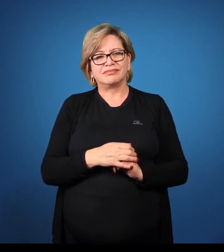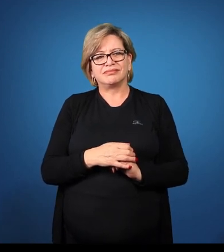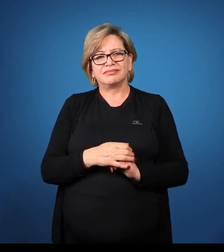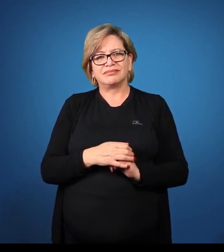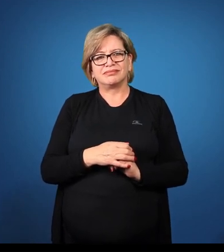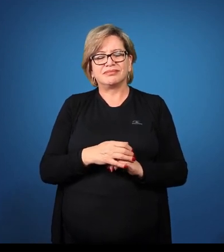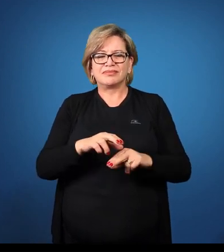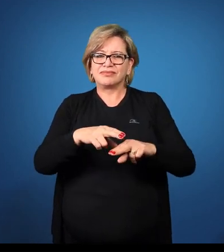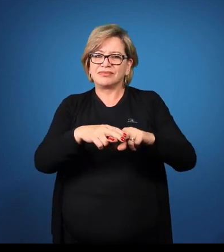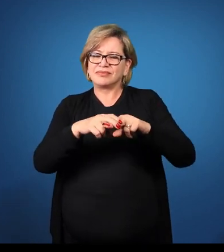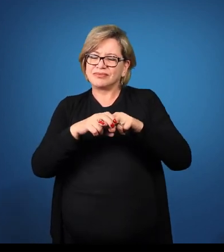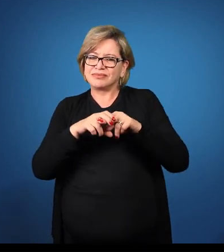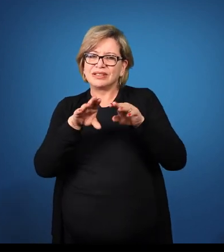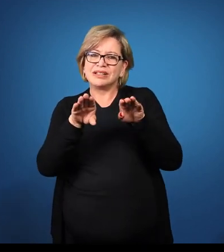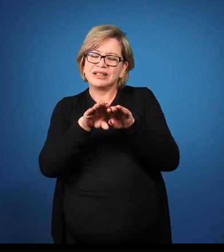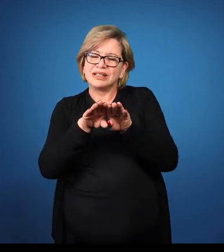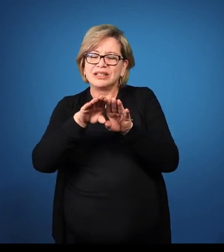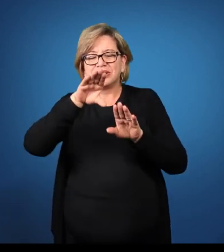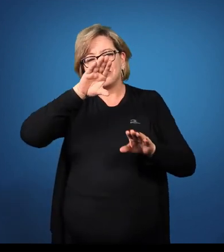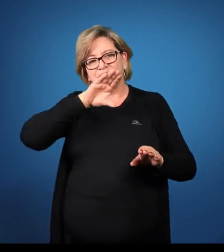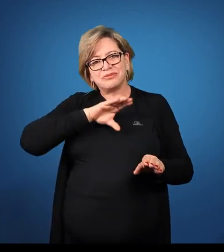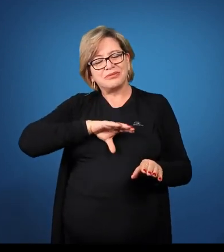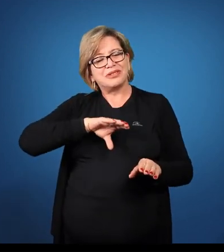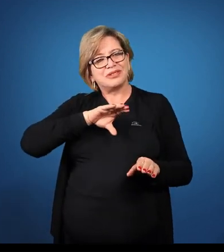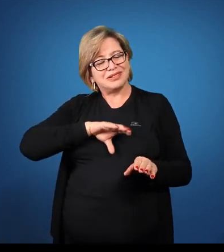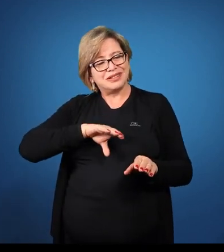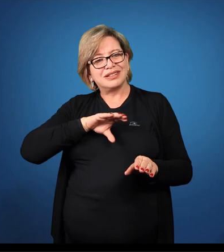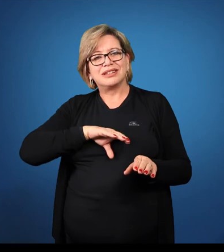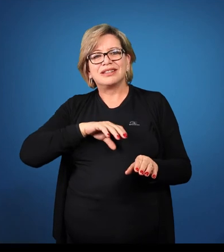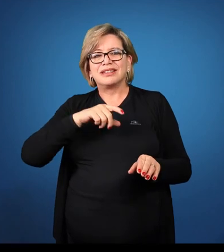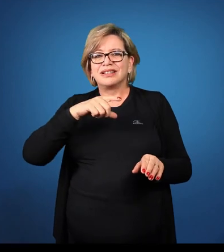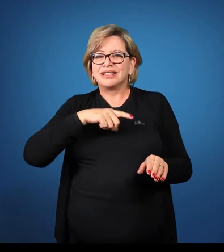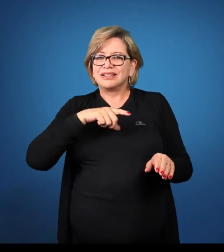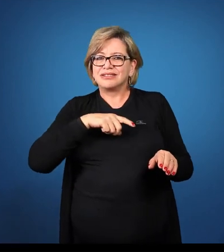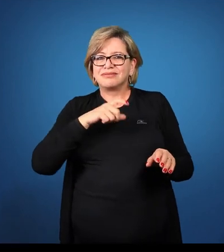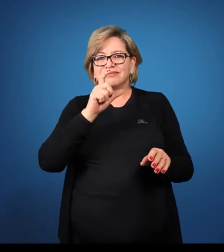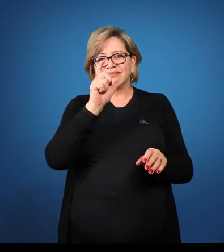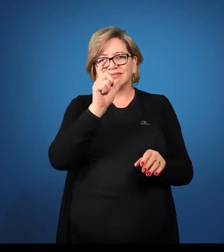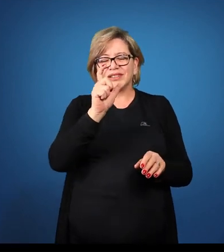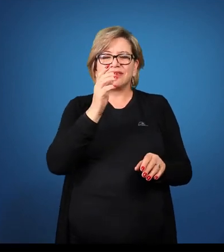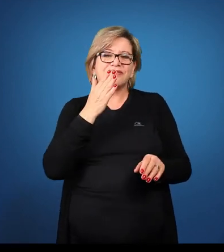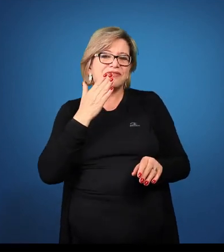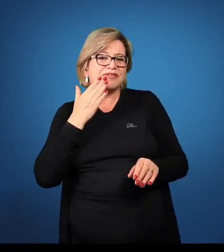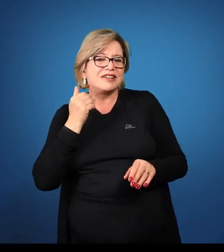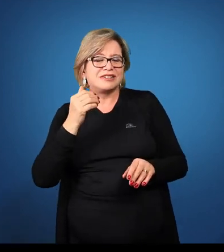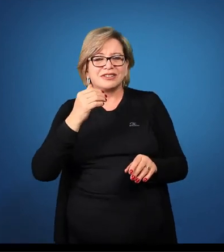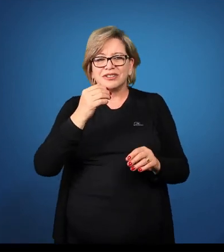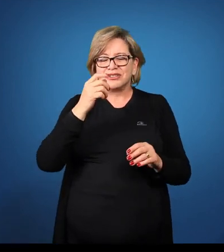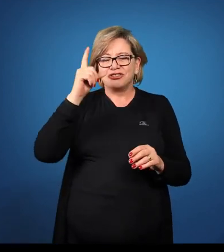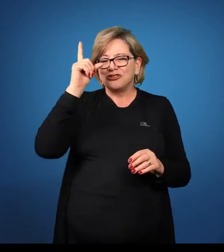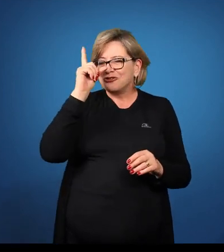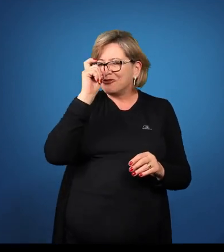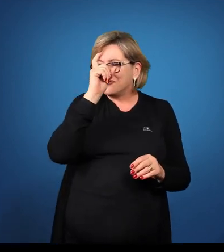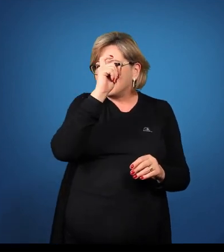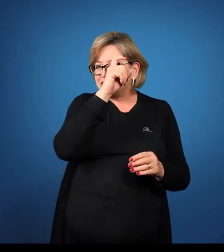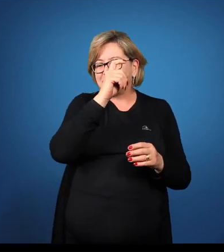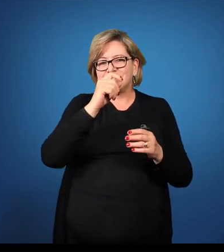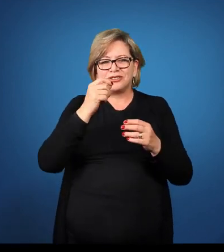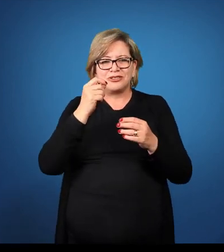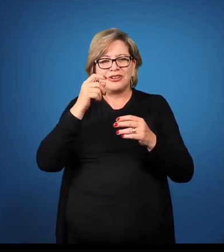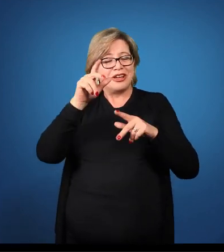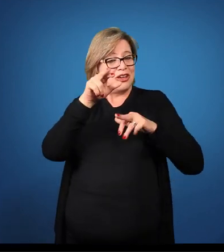Por essa razão também, na língua portuguesa, que nós temos o superlativo de fácil, difícil, de